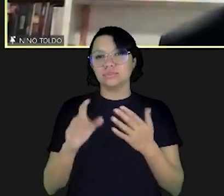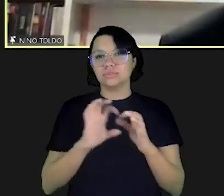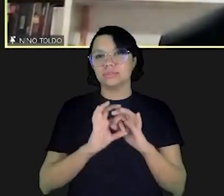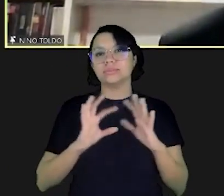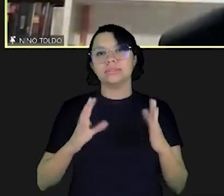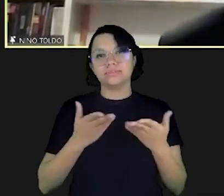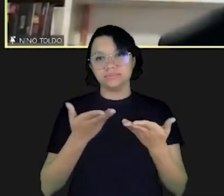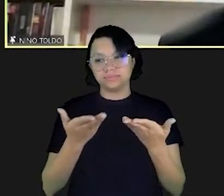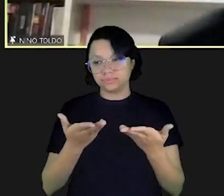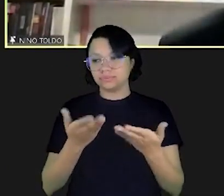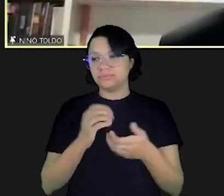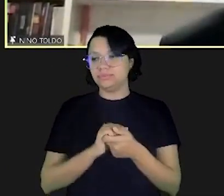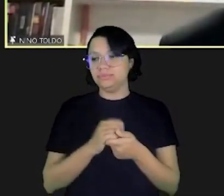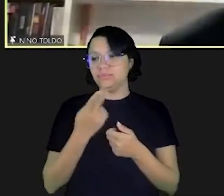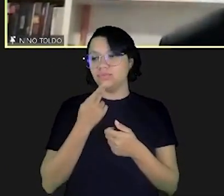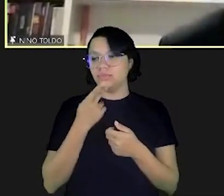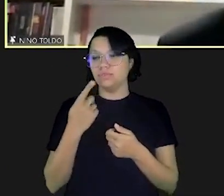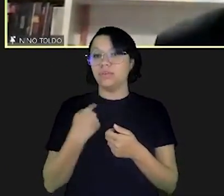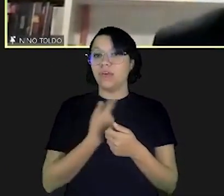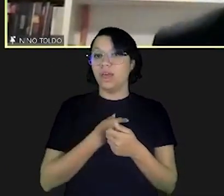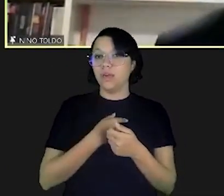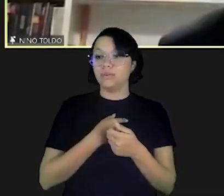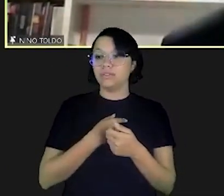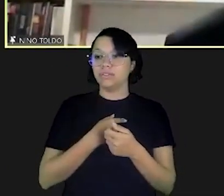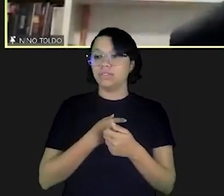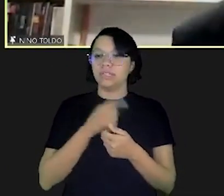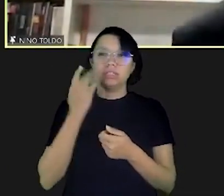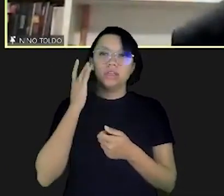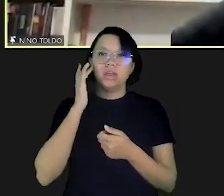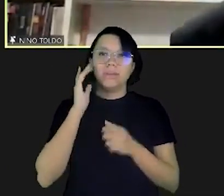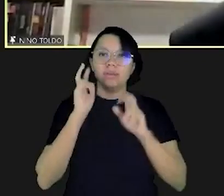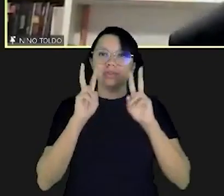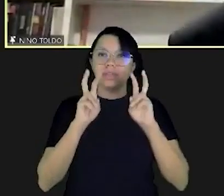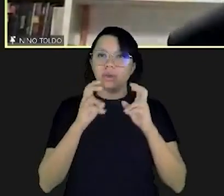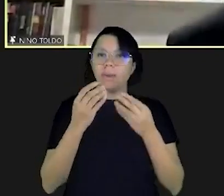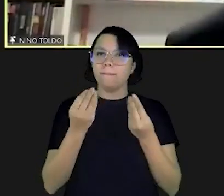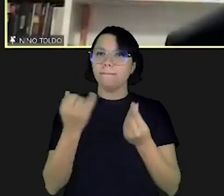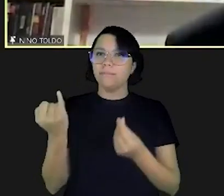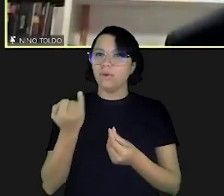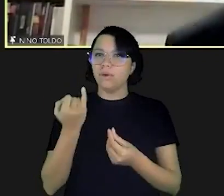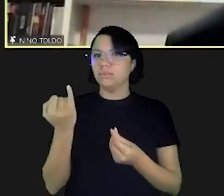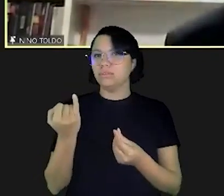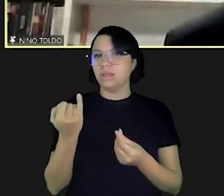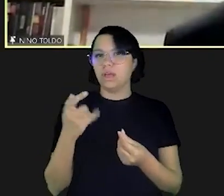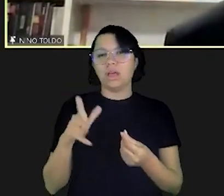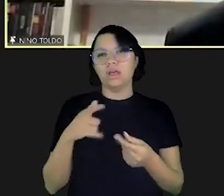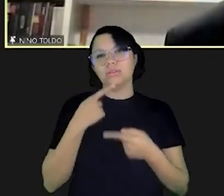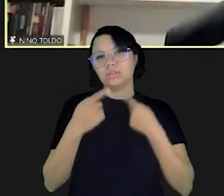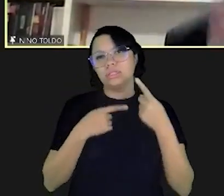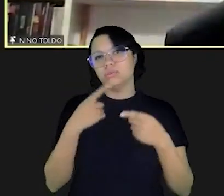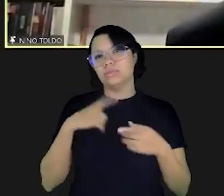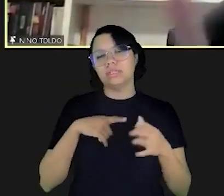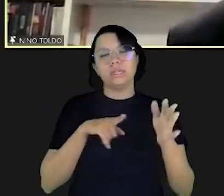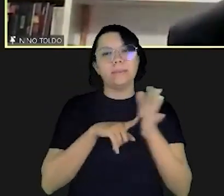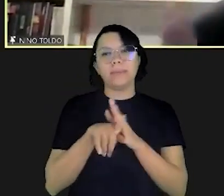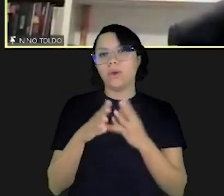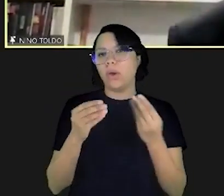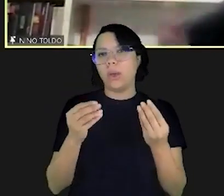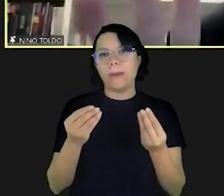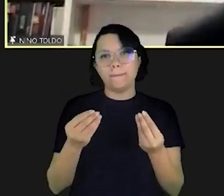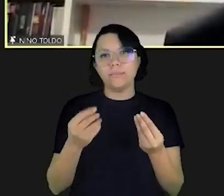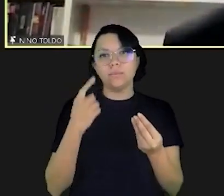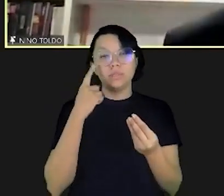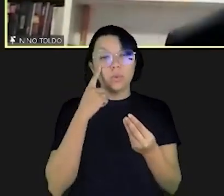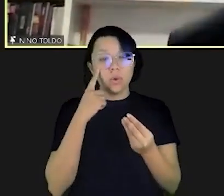agradecer uma vez mais a disposição a disponibilidade de falar para a gente acho que é um tema muito importante sem dúvida há